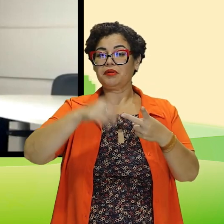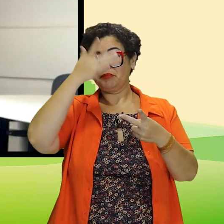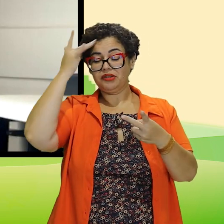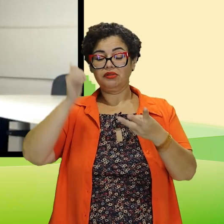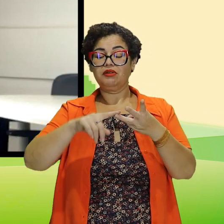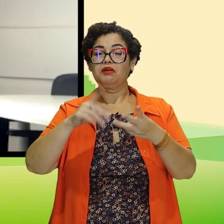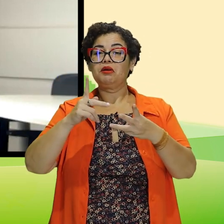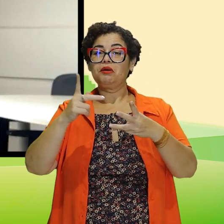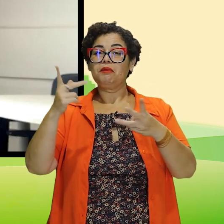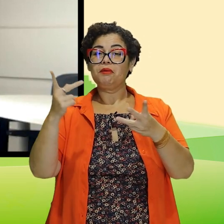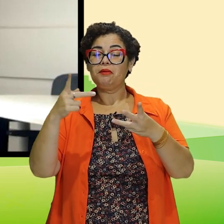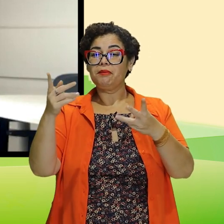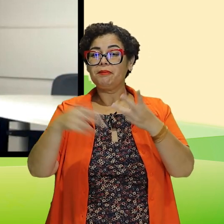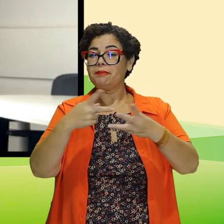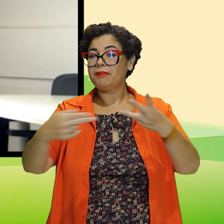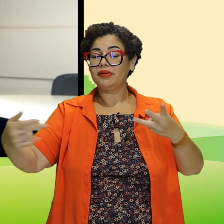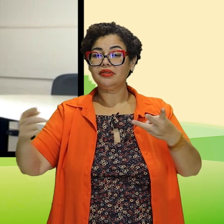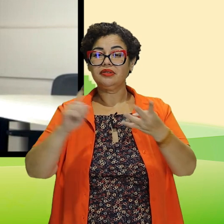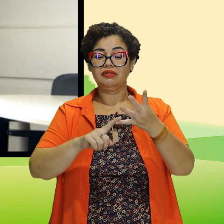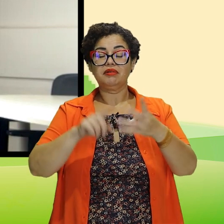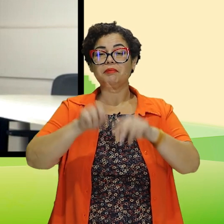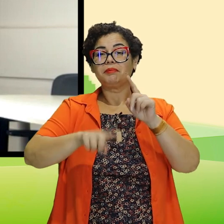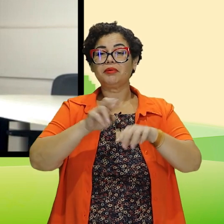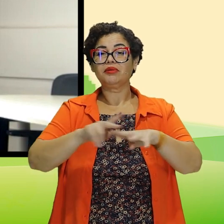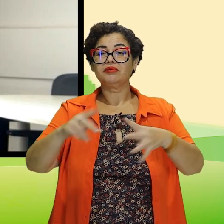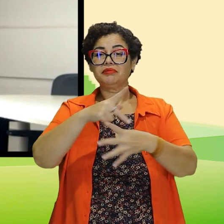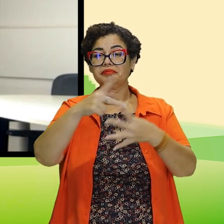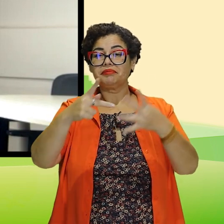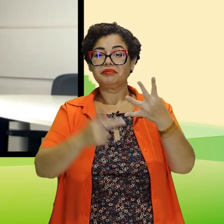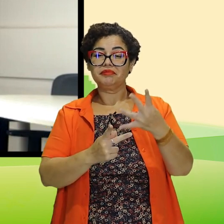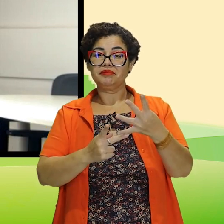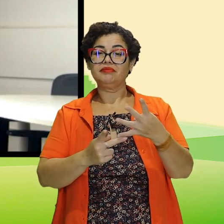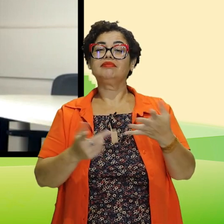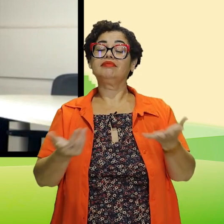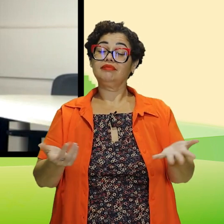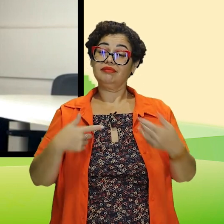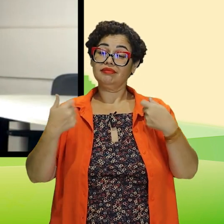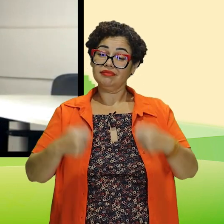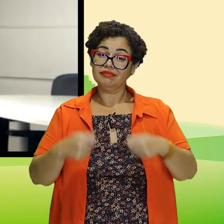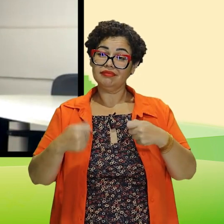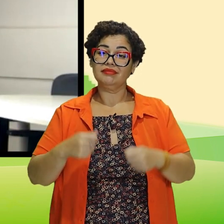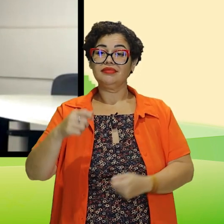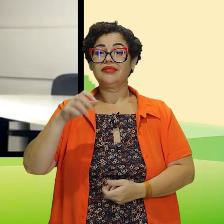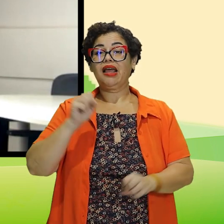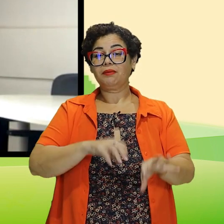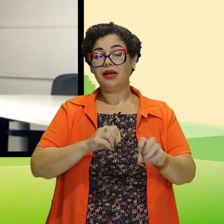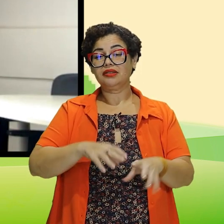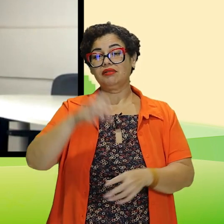patrimônio, eu tenho pessoas, eu tenho processos e tudo isso eu junto para ter o quê? Produtos. Então, na educação, por exemplo,